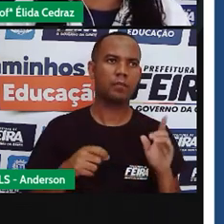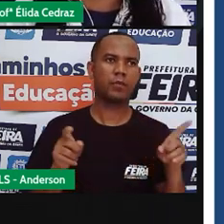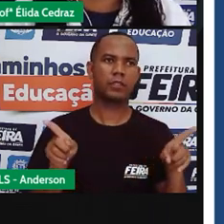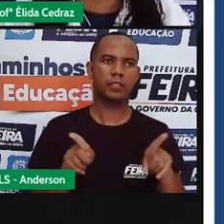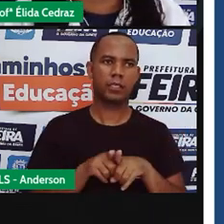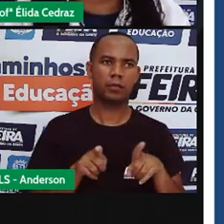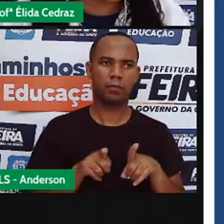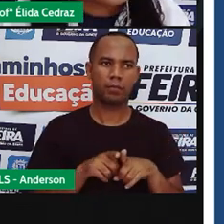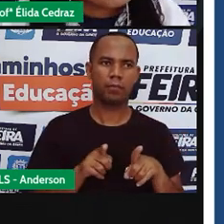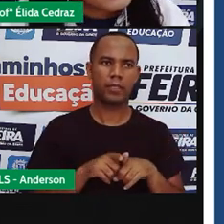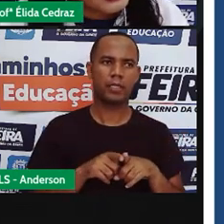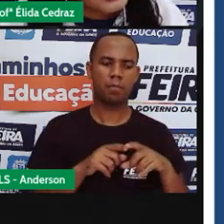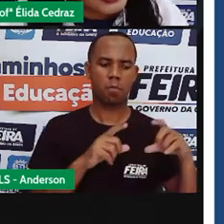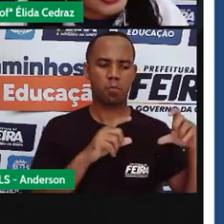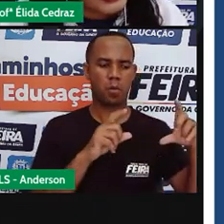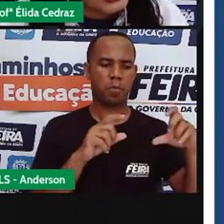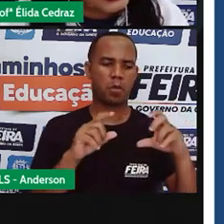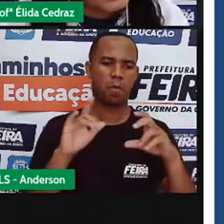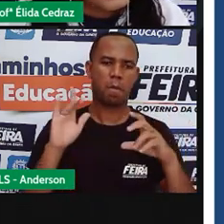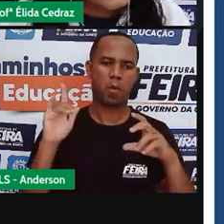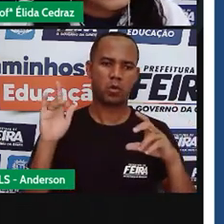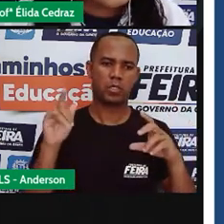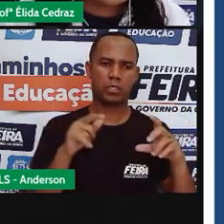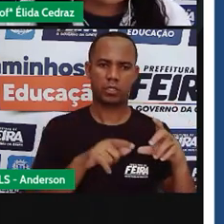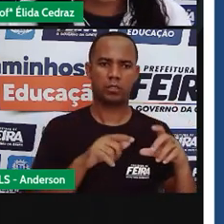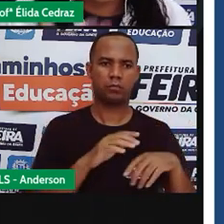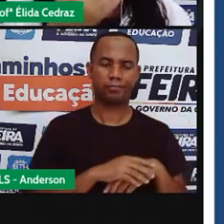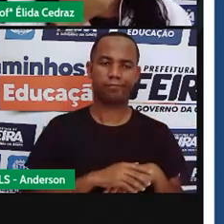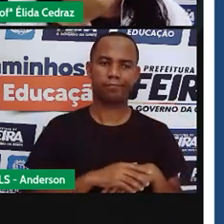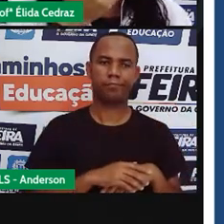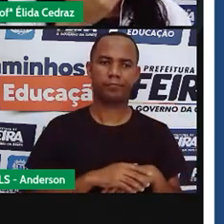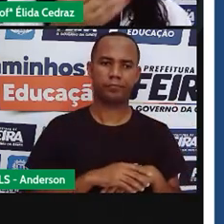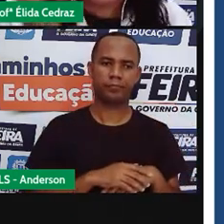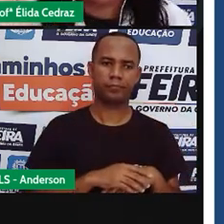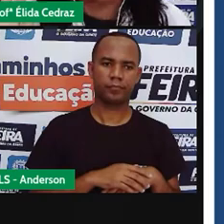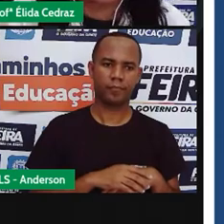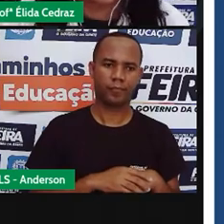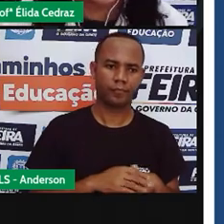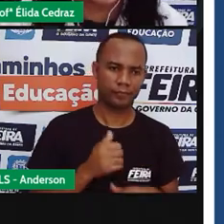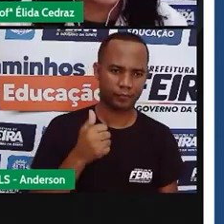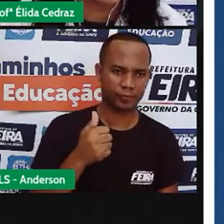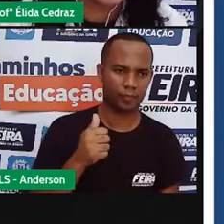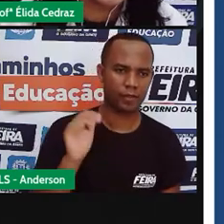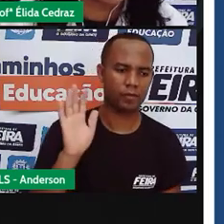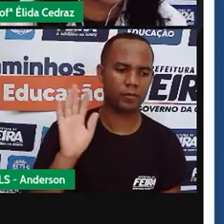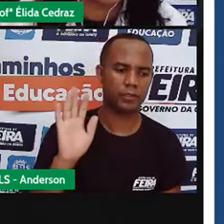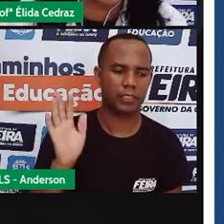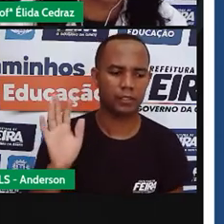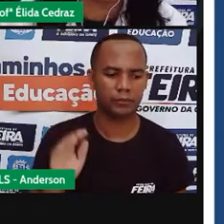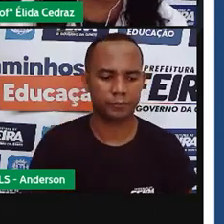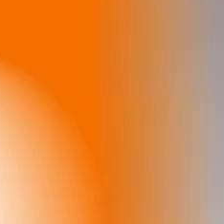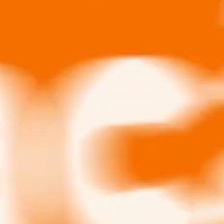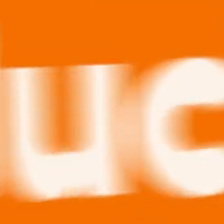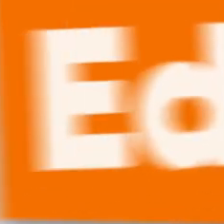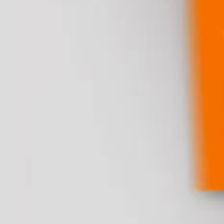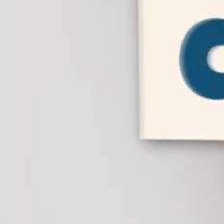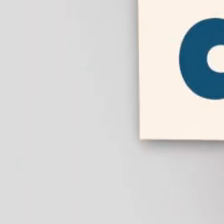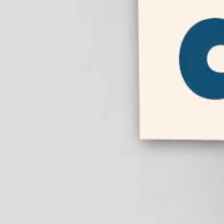por tudo que nós postamos na internet certo? então ó um beijo no seu coração e até a próxima aula